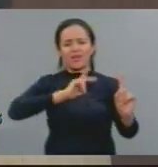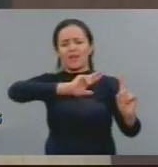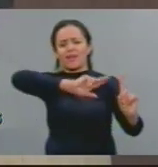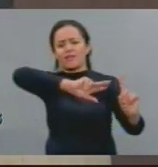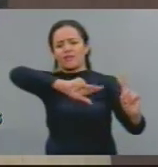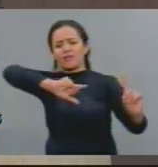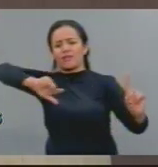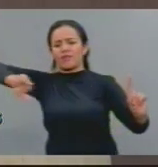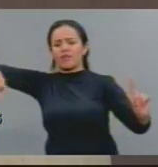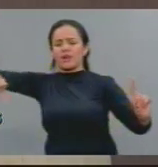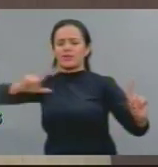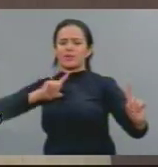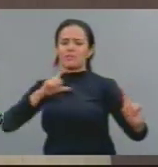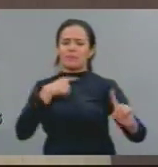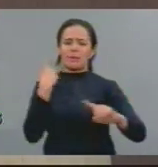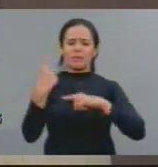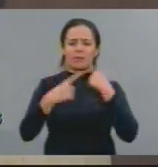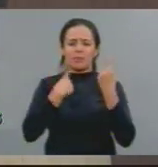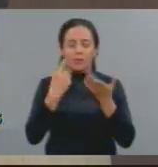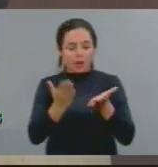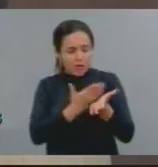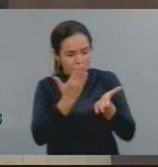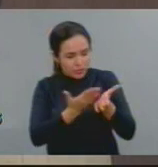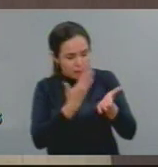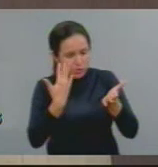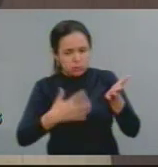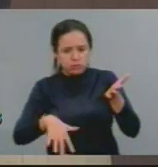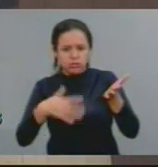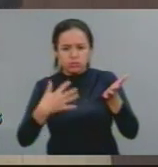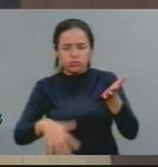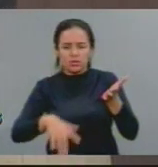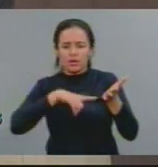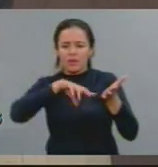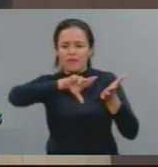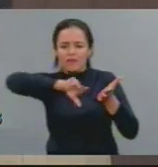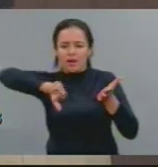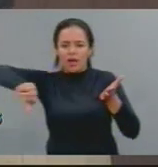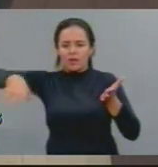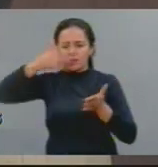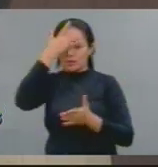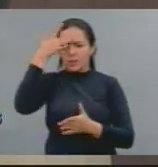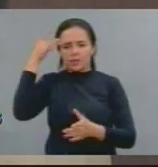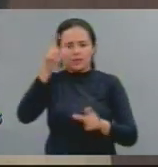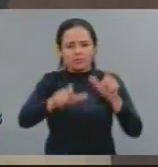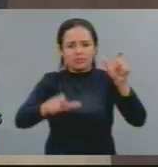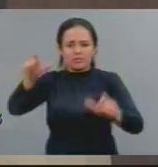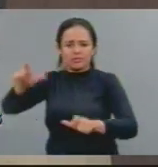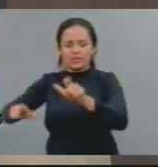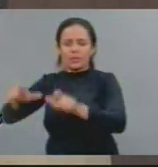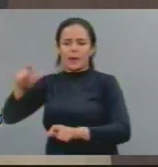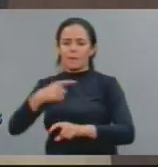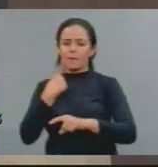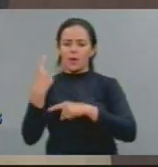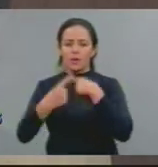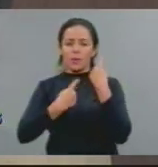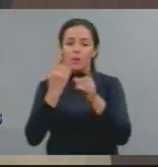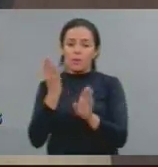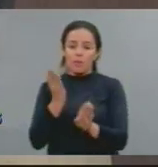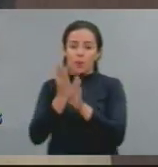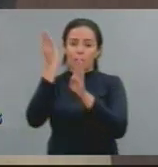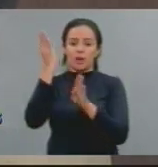Maria do Tomé, há tantos outros casos que nos colocam na liderança da violência no campo.